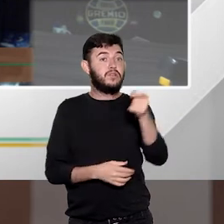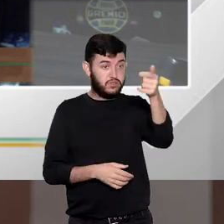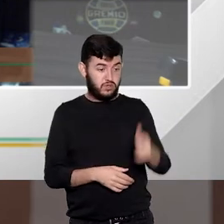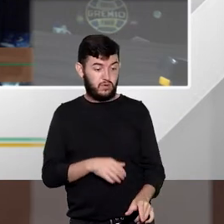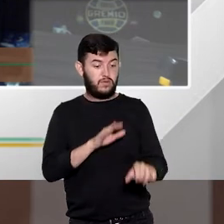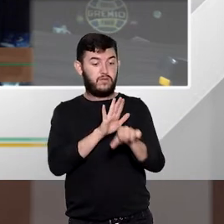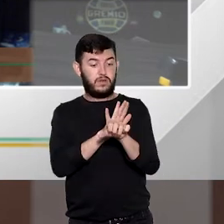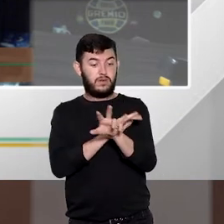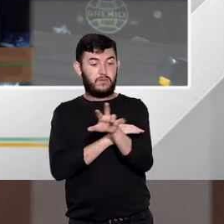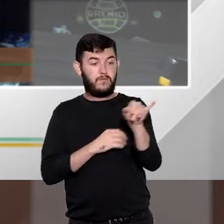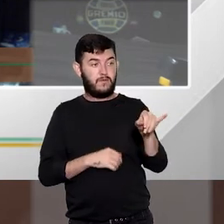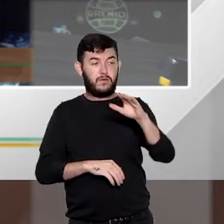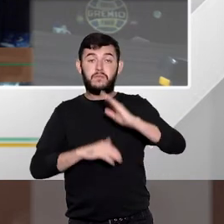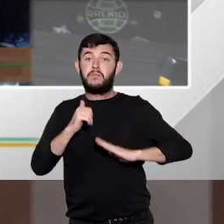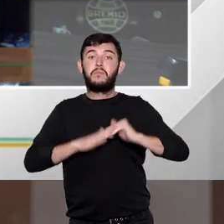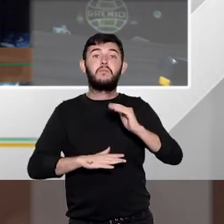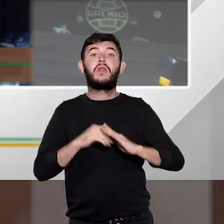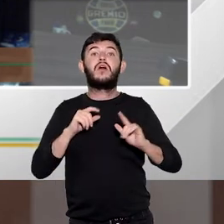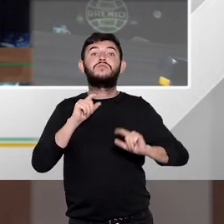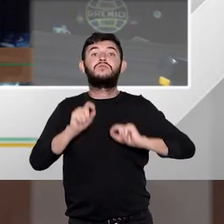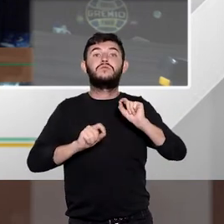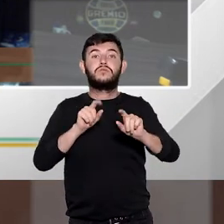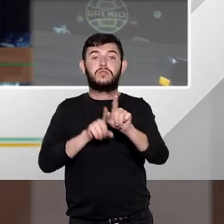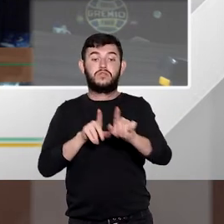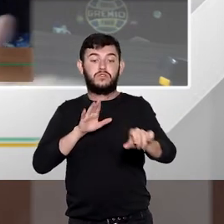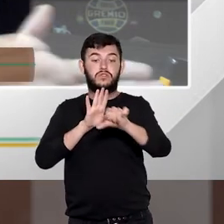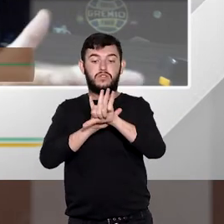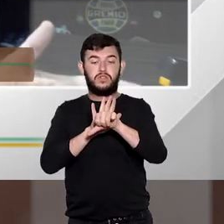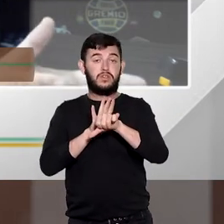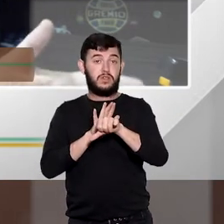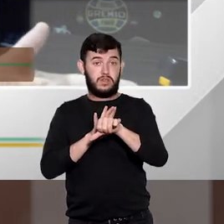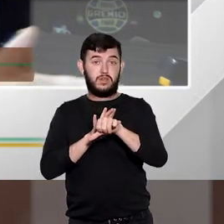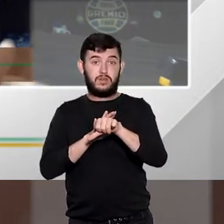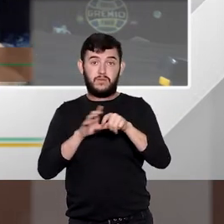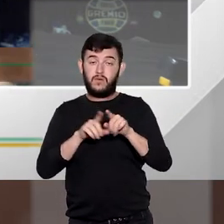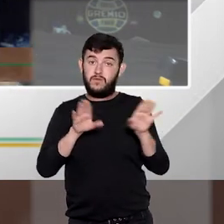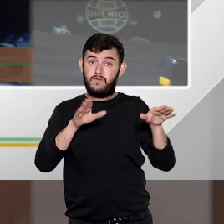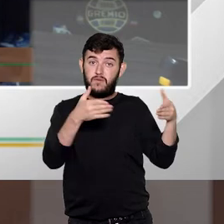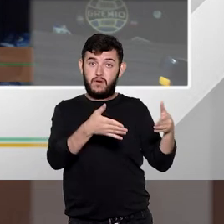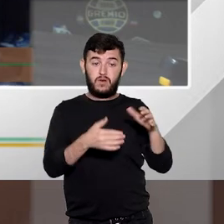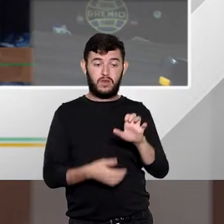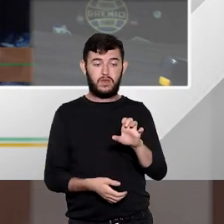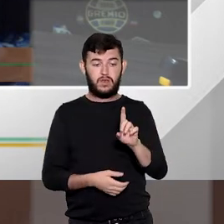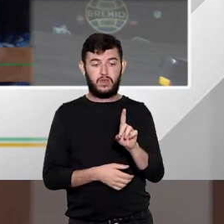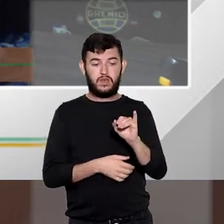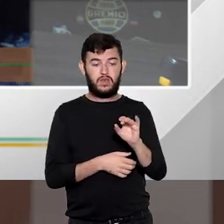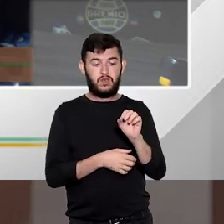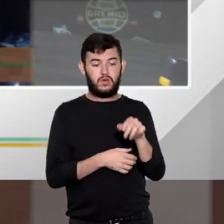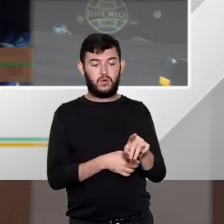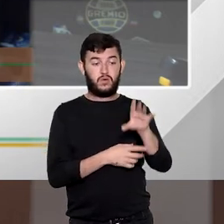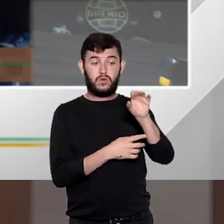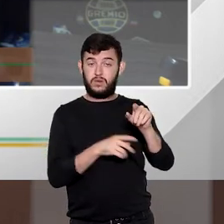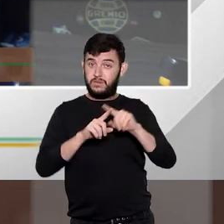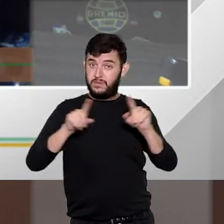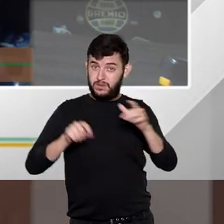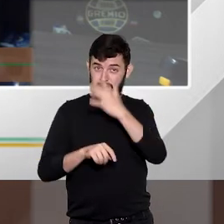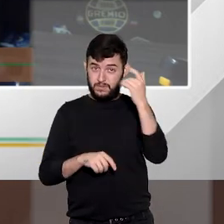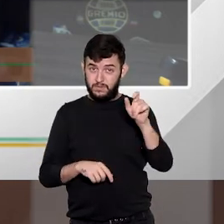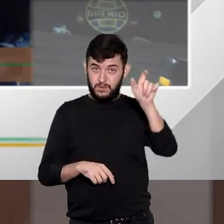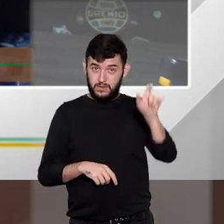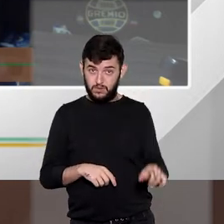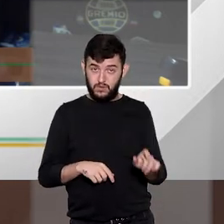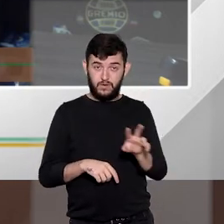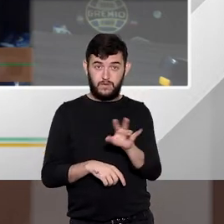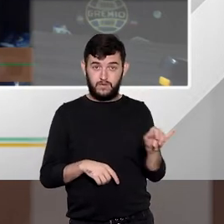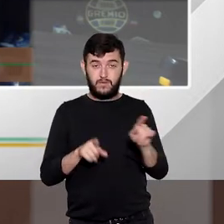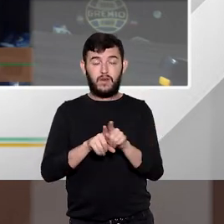prática pela prática de crimes da mesma natureza e de onda se o sujeito ele for reincidente pela